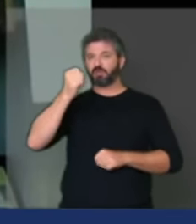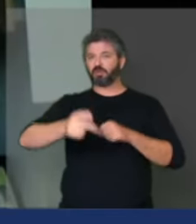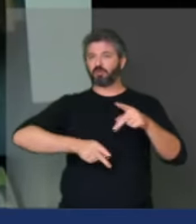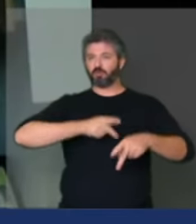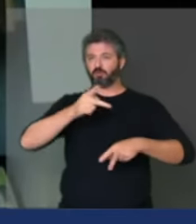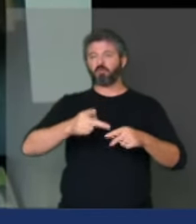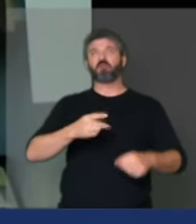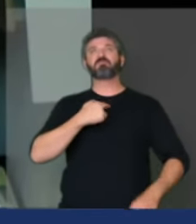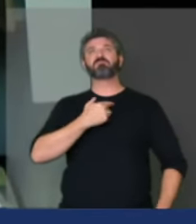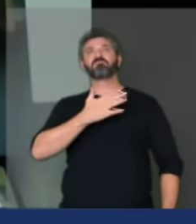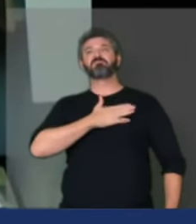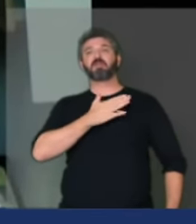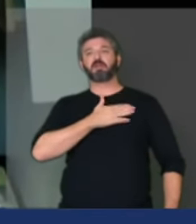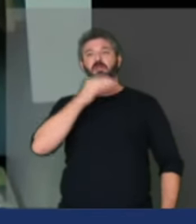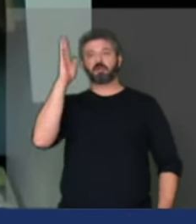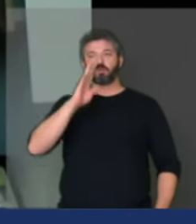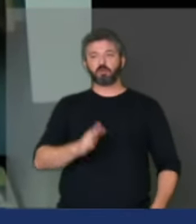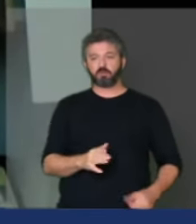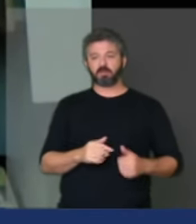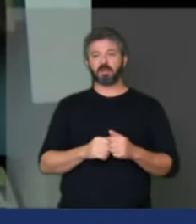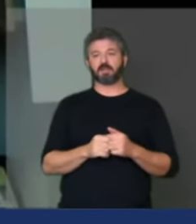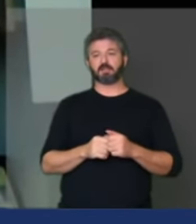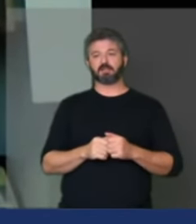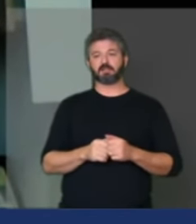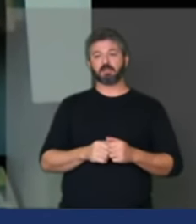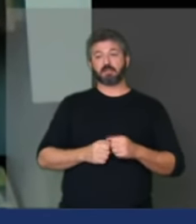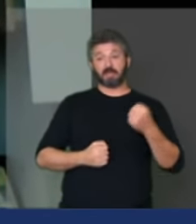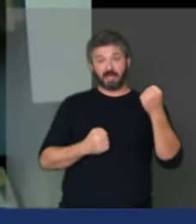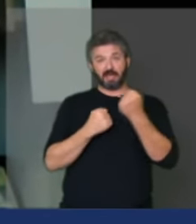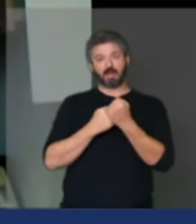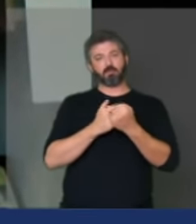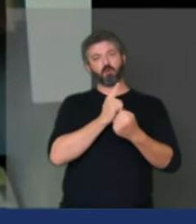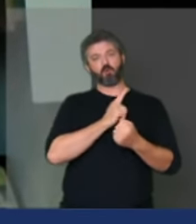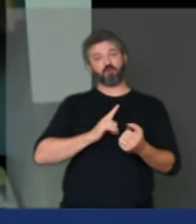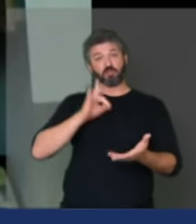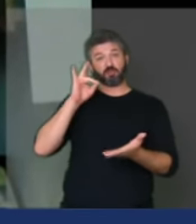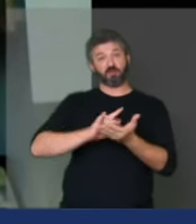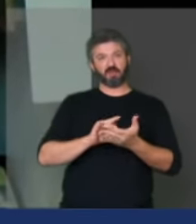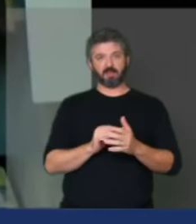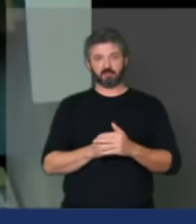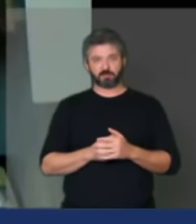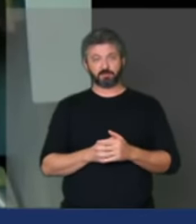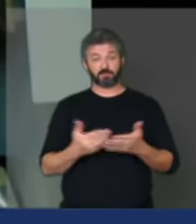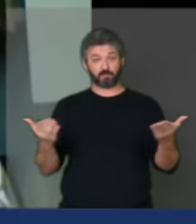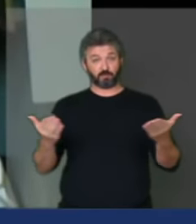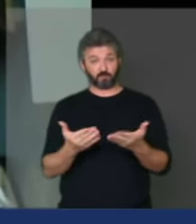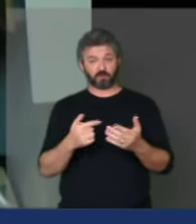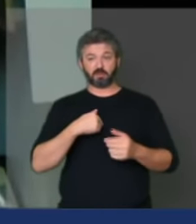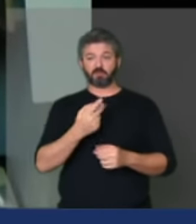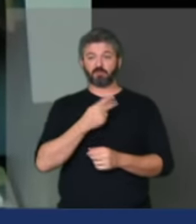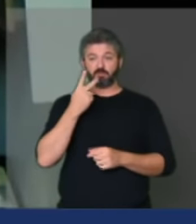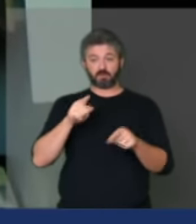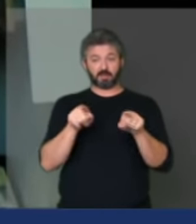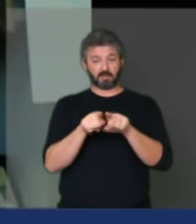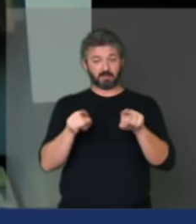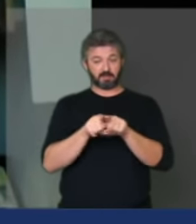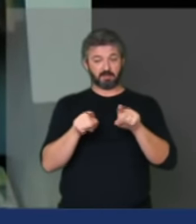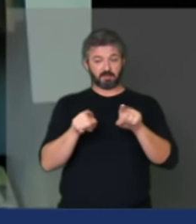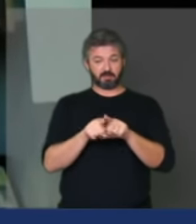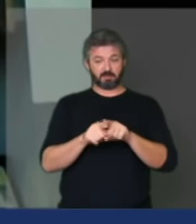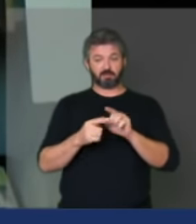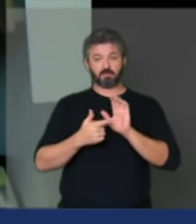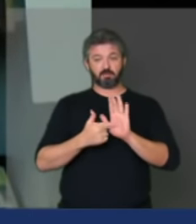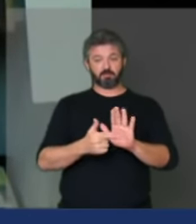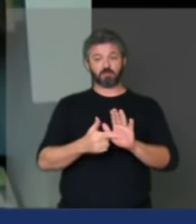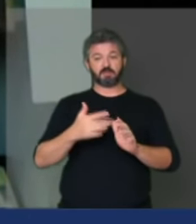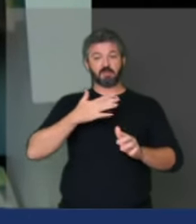patriota a população que realmente apoia esse governo eu gostaria aqui hoje de ressalvar e dar a importância